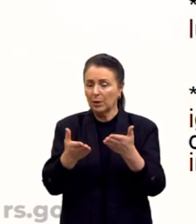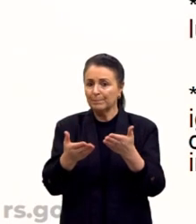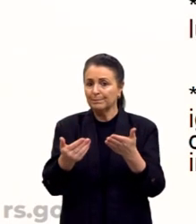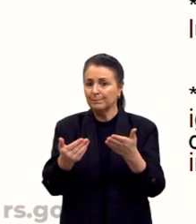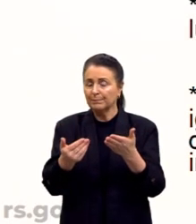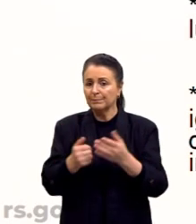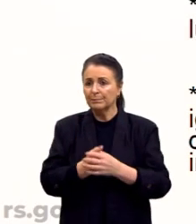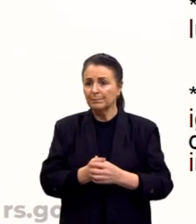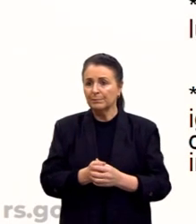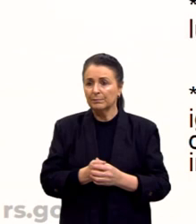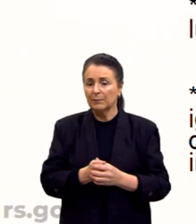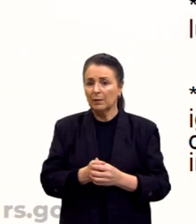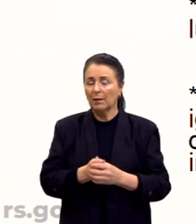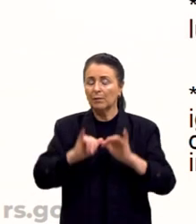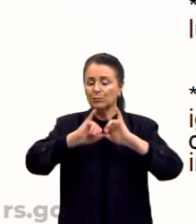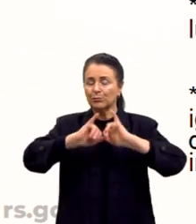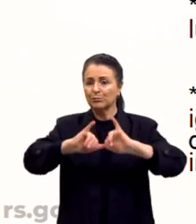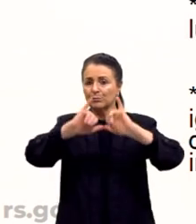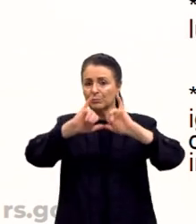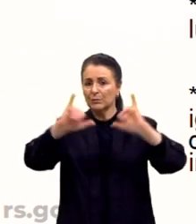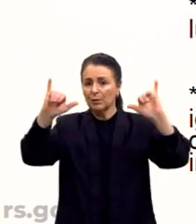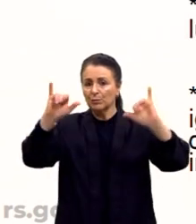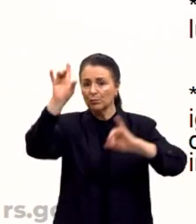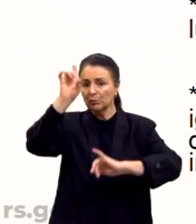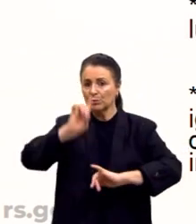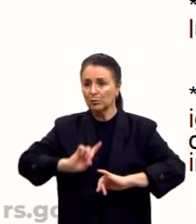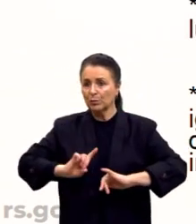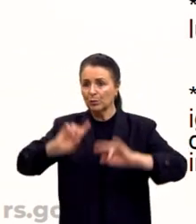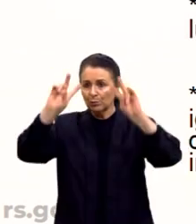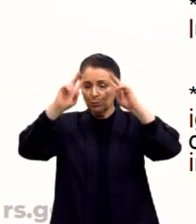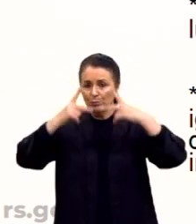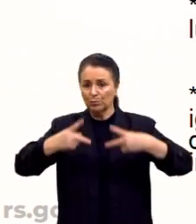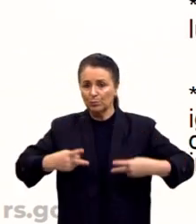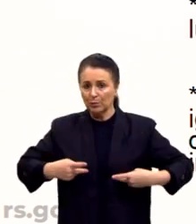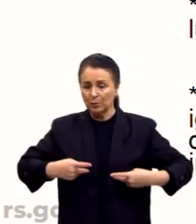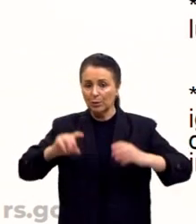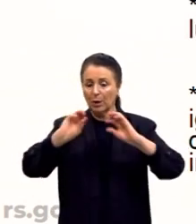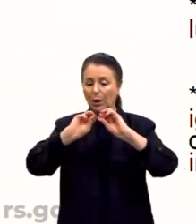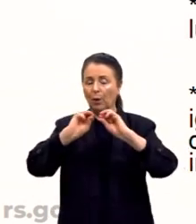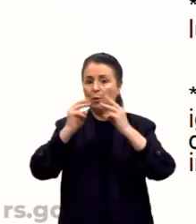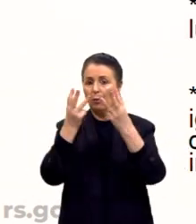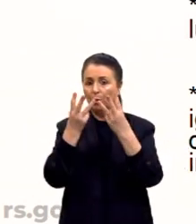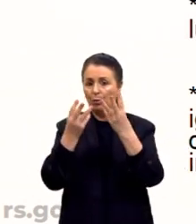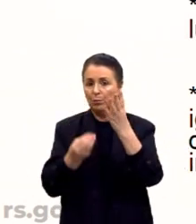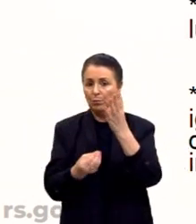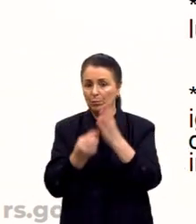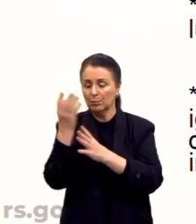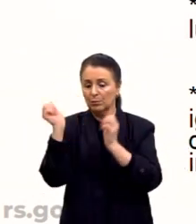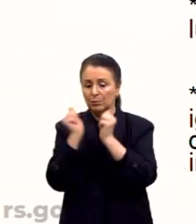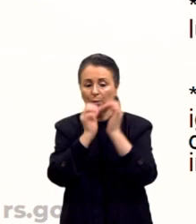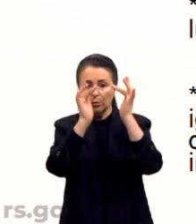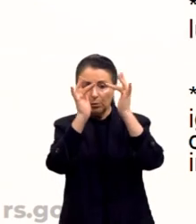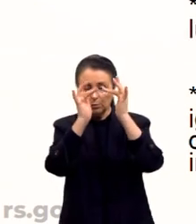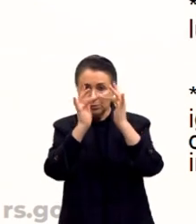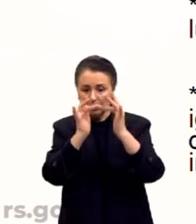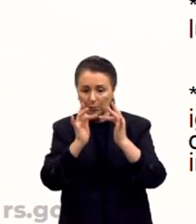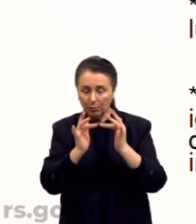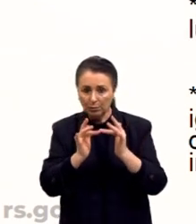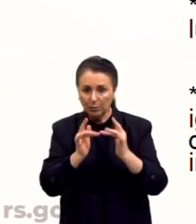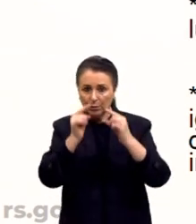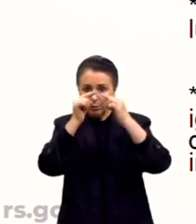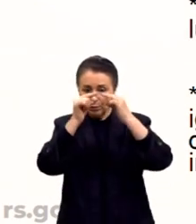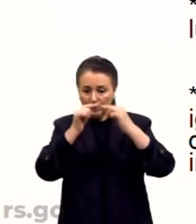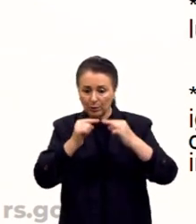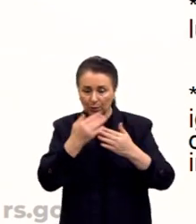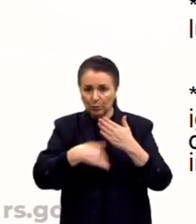momento da Declaração dos Direitos Humanos. Essa produzida pela ONU em consonância com todos os países. Por favor,